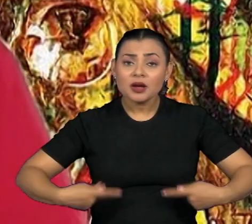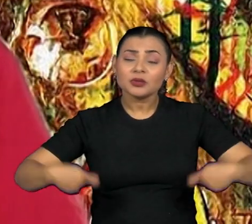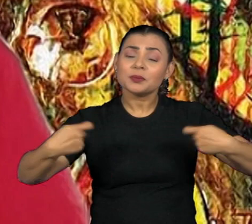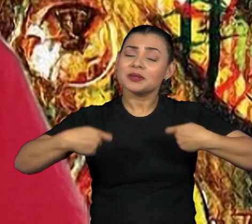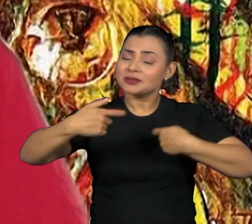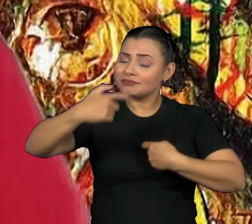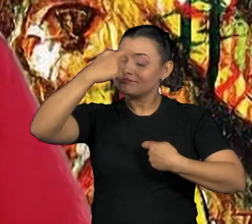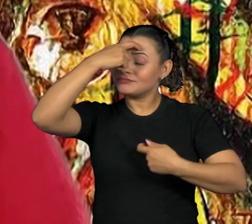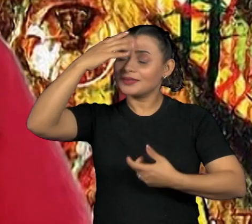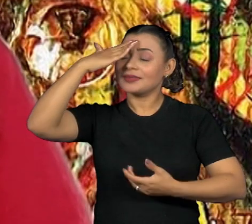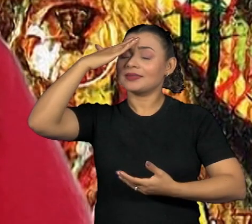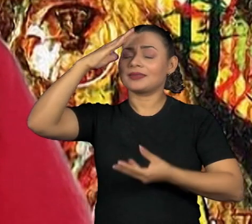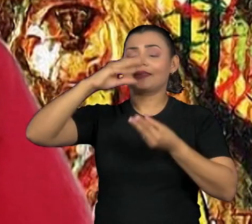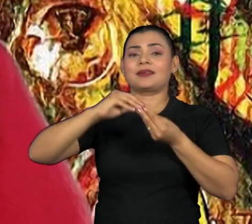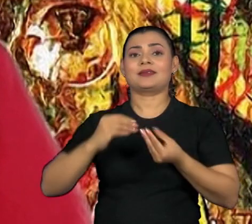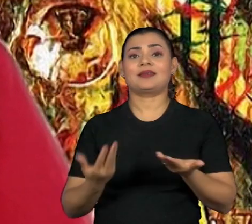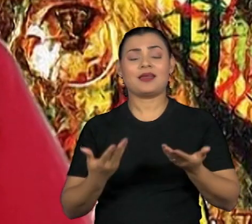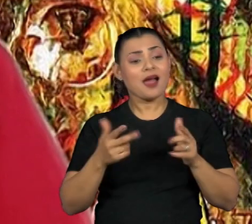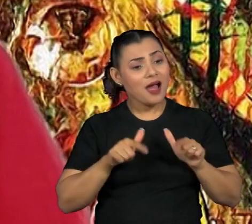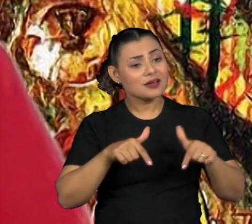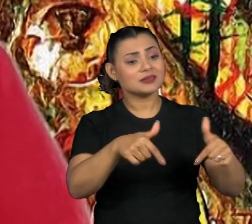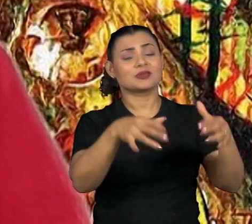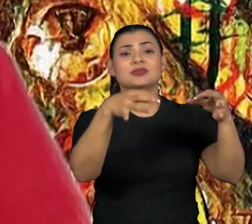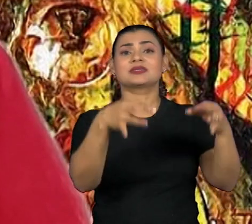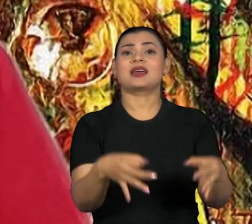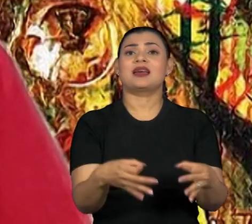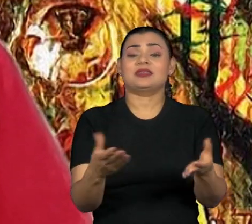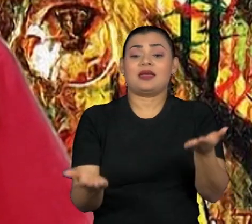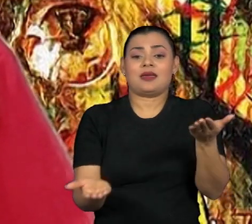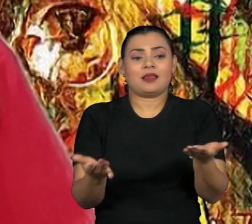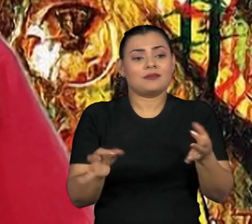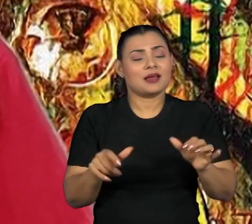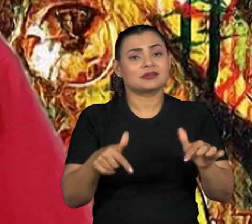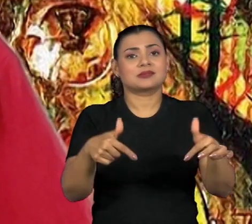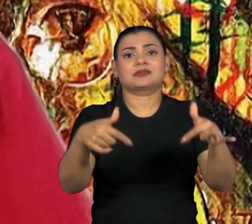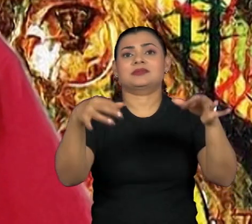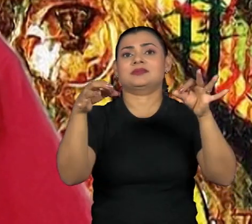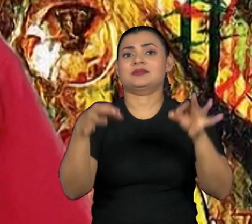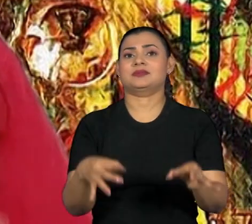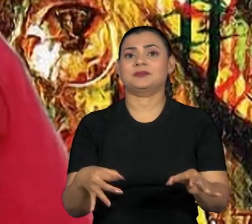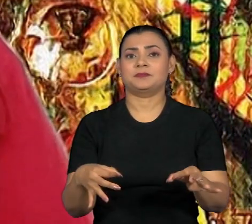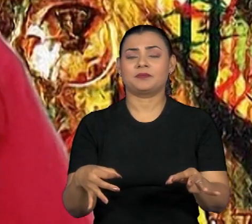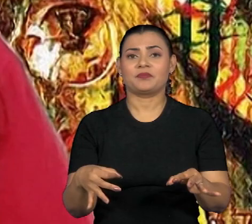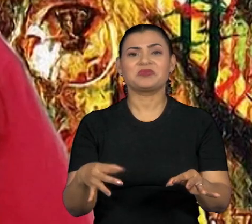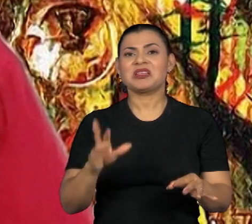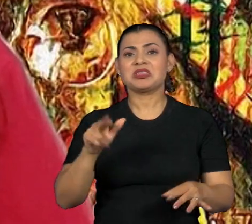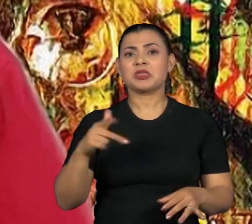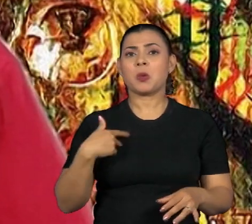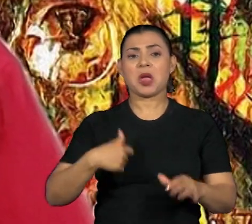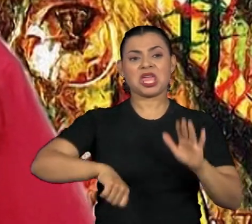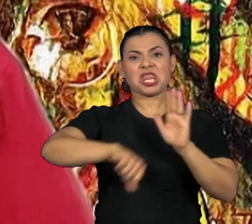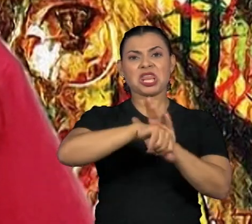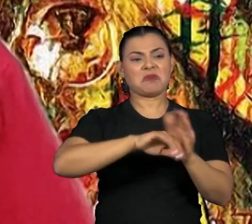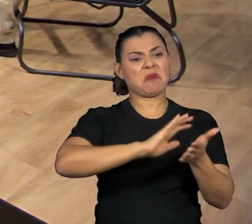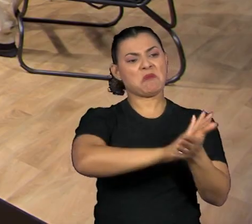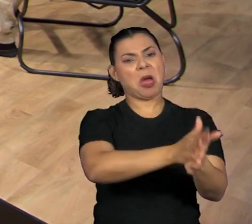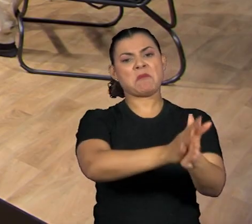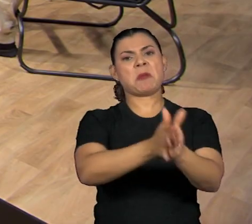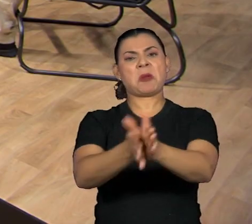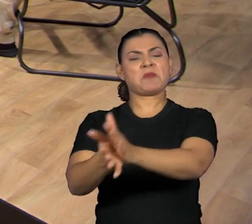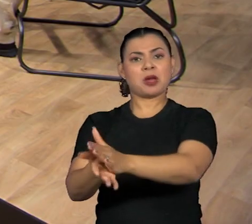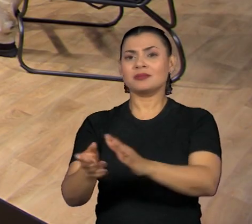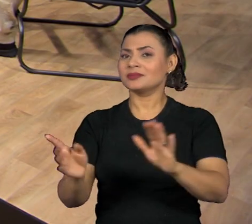entendimento de utilizar a nossa biodiversidade de uma forma equilibrada, sabe? E não causando crimes ambientais.